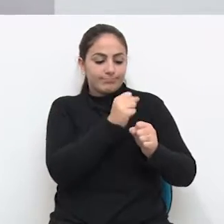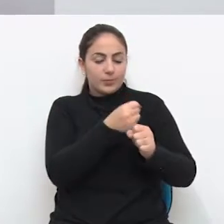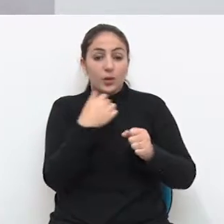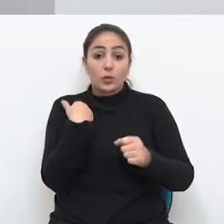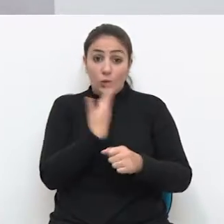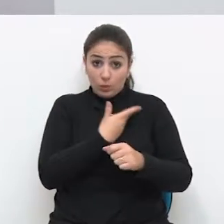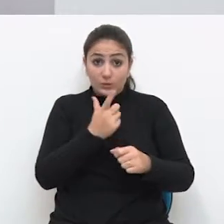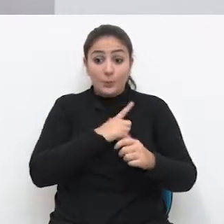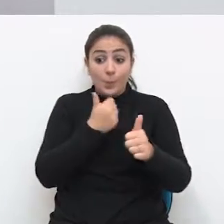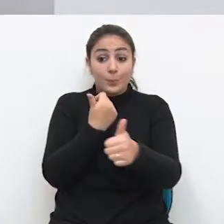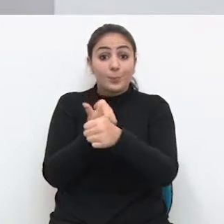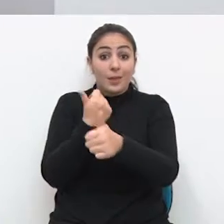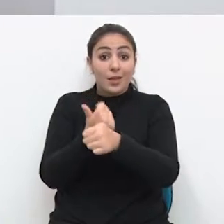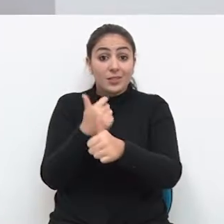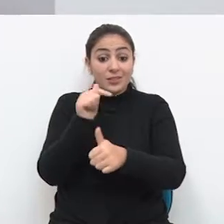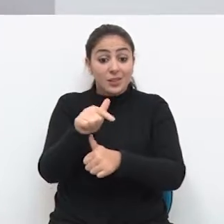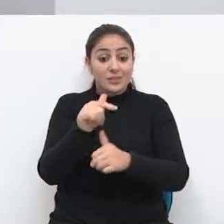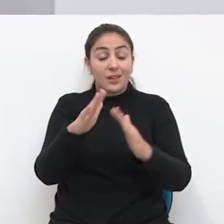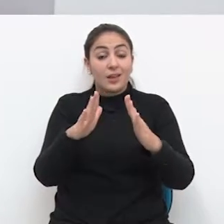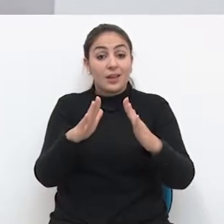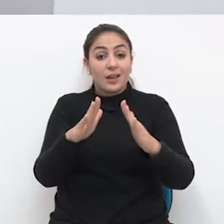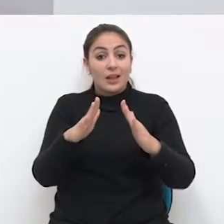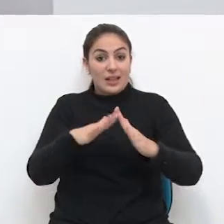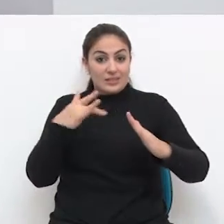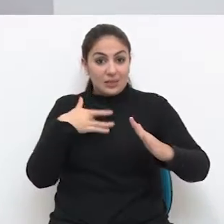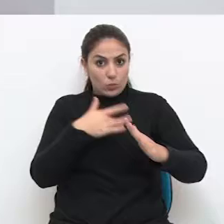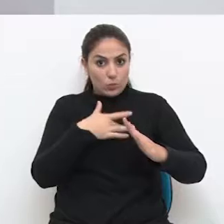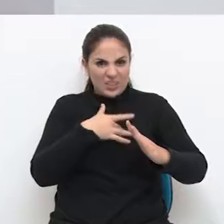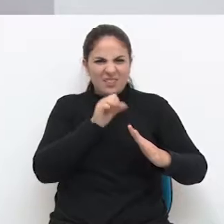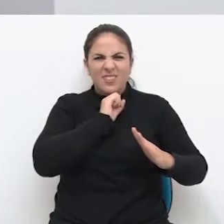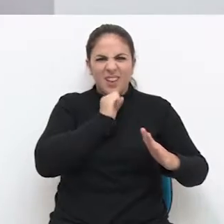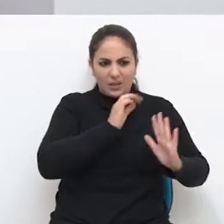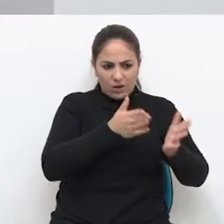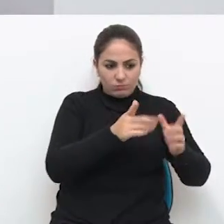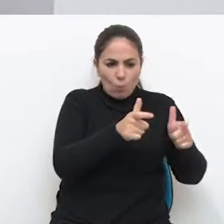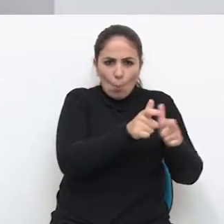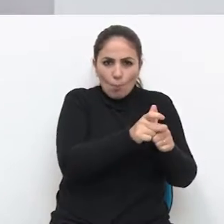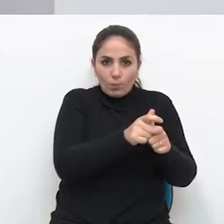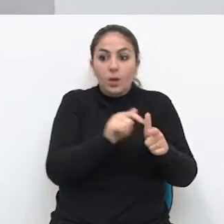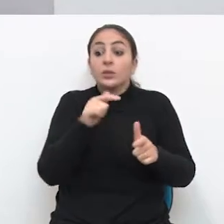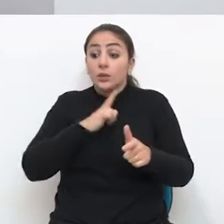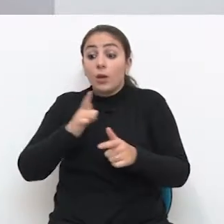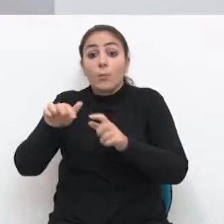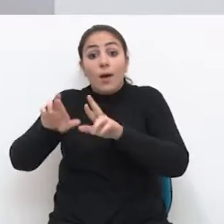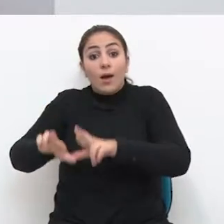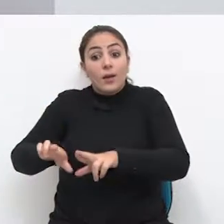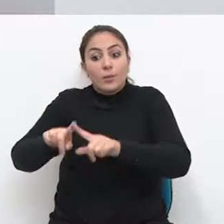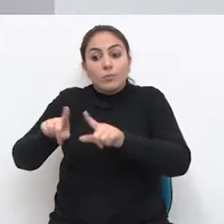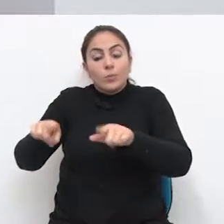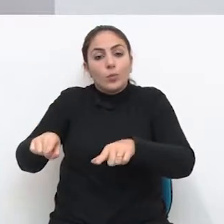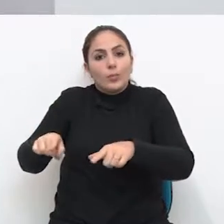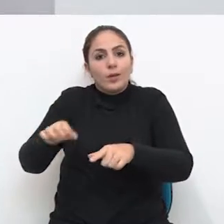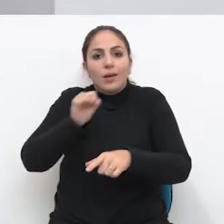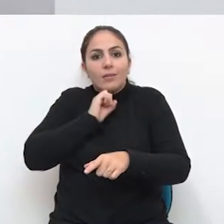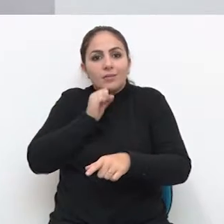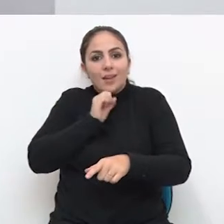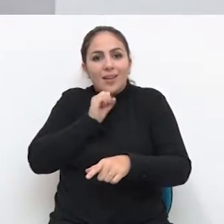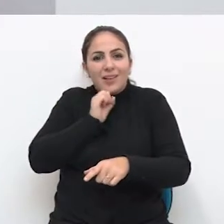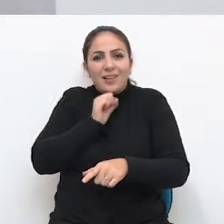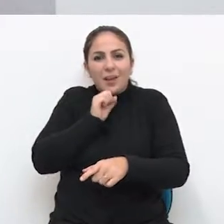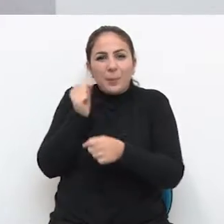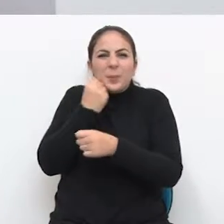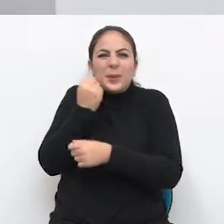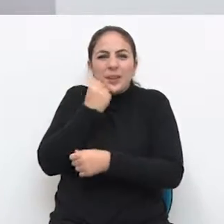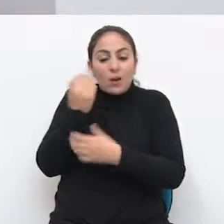próximo dessa unidade básica, desse ambulatório, uma área pública, que é a antiga pedreira,